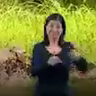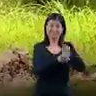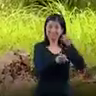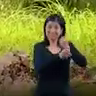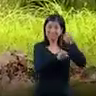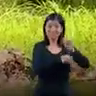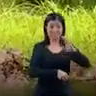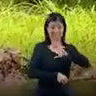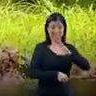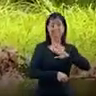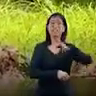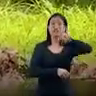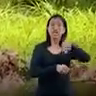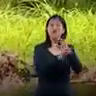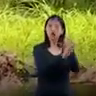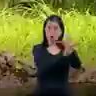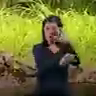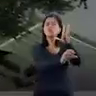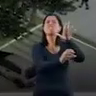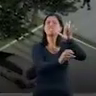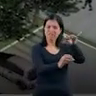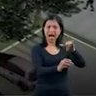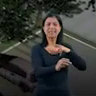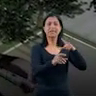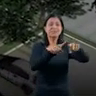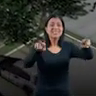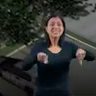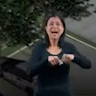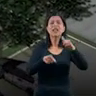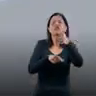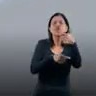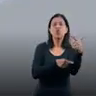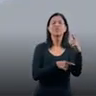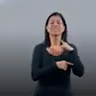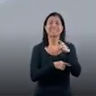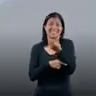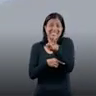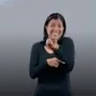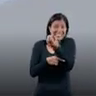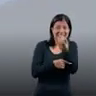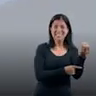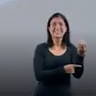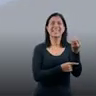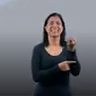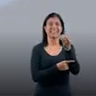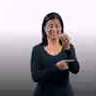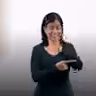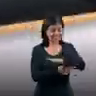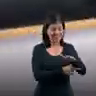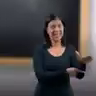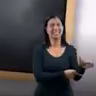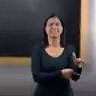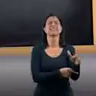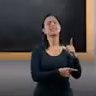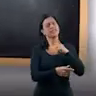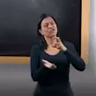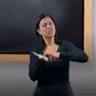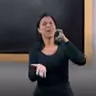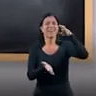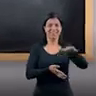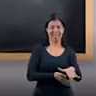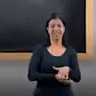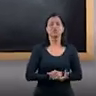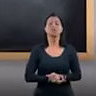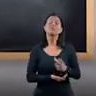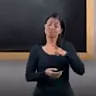Rubens Verflú, em Jardim Camburi. Ali haverá 12 salas para atender 600 crianças em dois turnos. Meu compromisso é começar